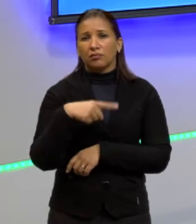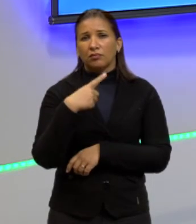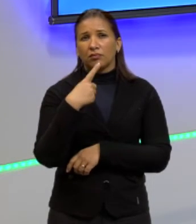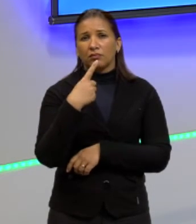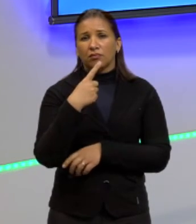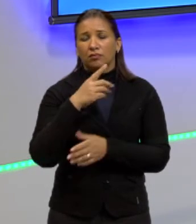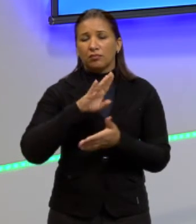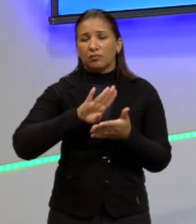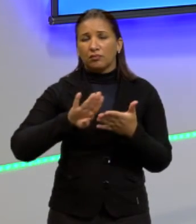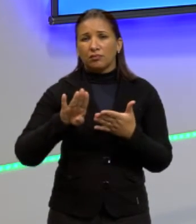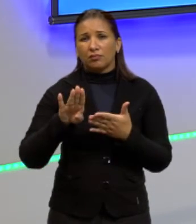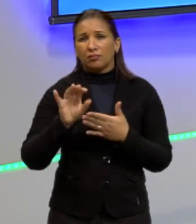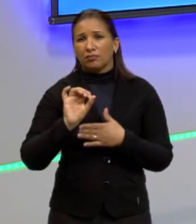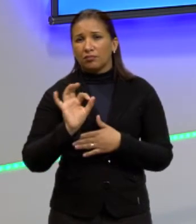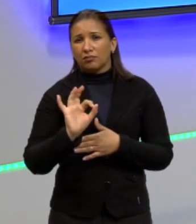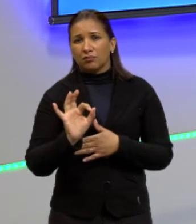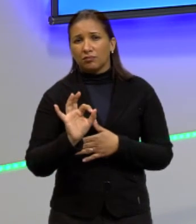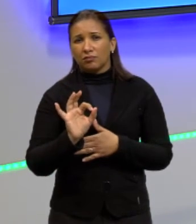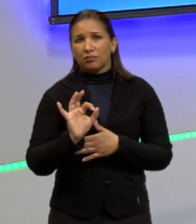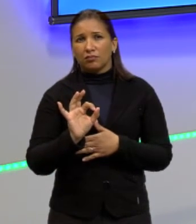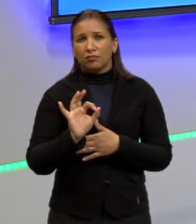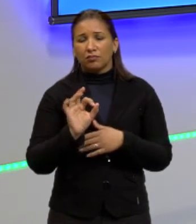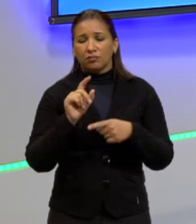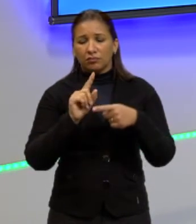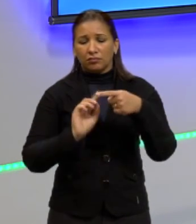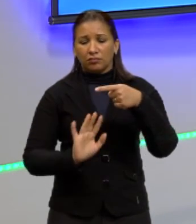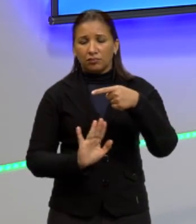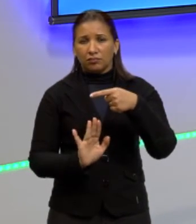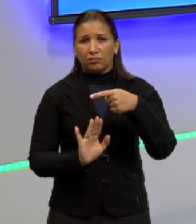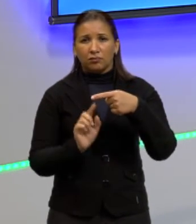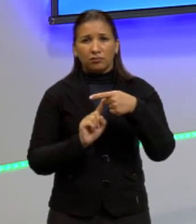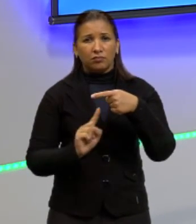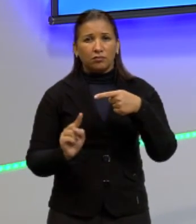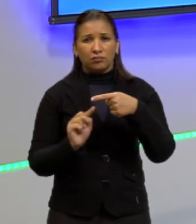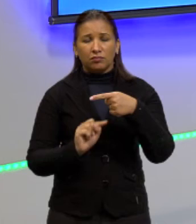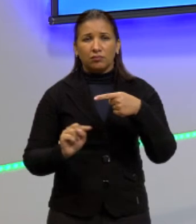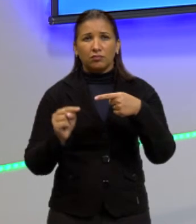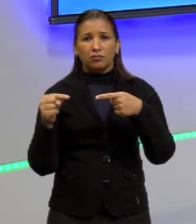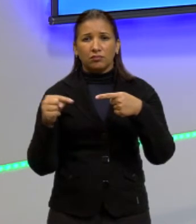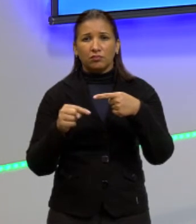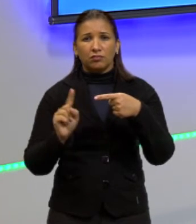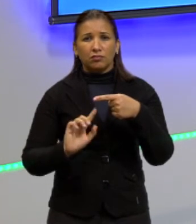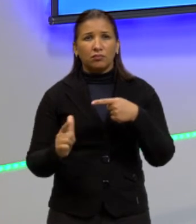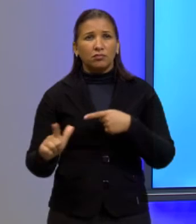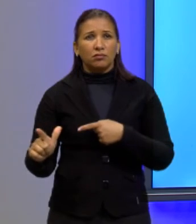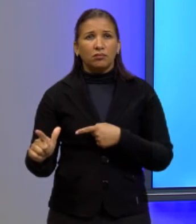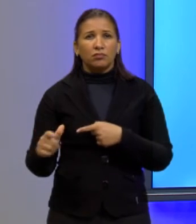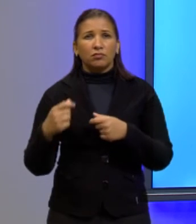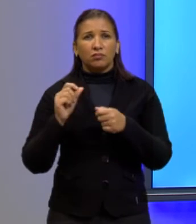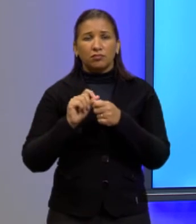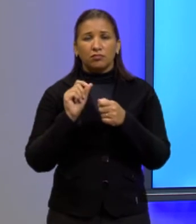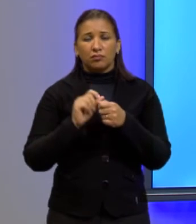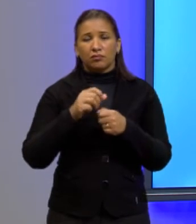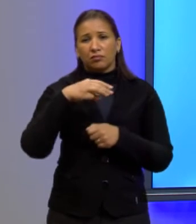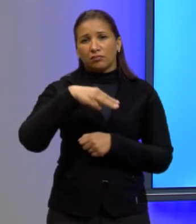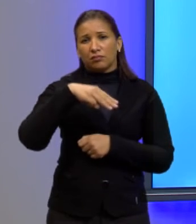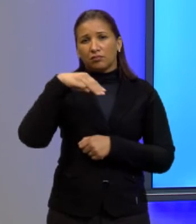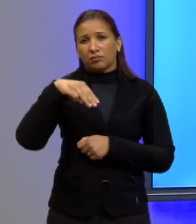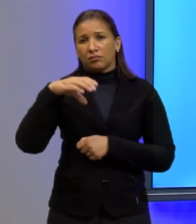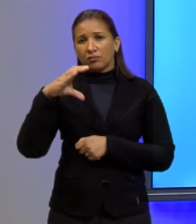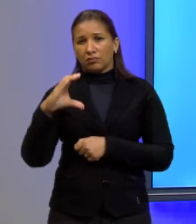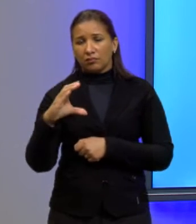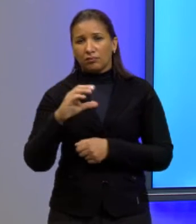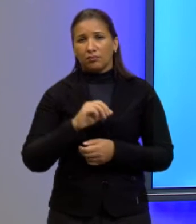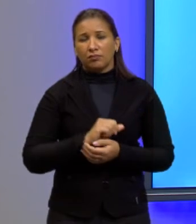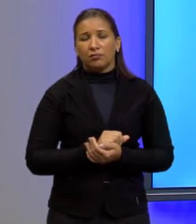denominador então se era sem denominador para eu resolver e achar isso aqui eu tive que fazer o mínimo múltiplo comum dessa